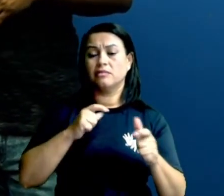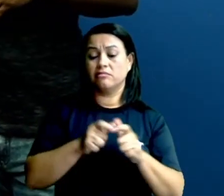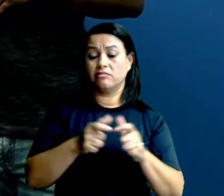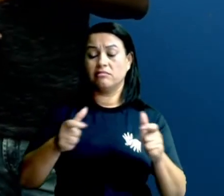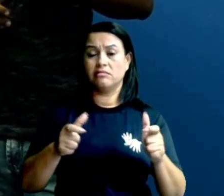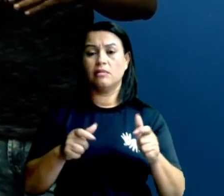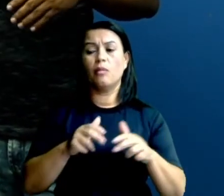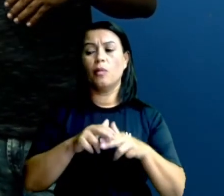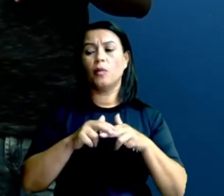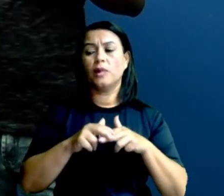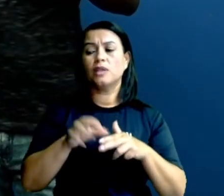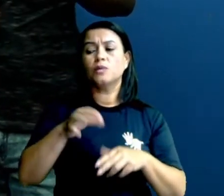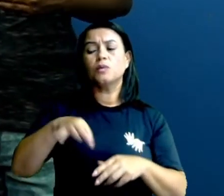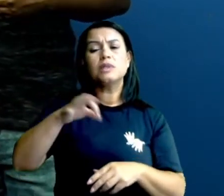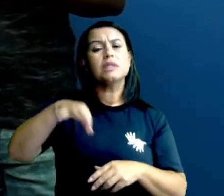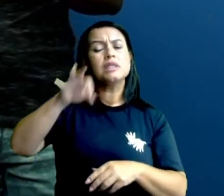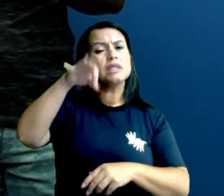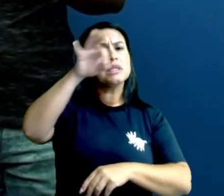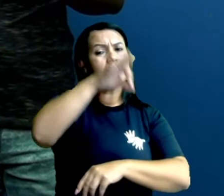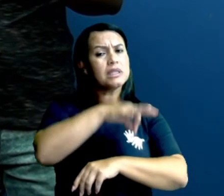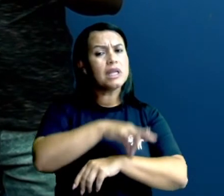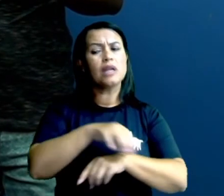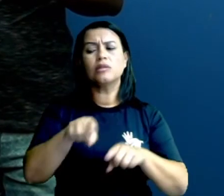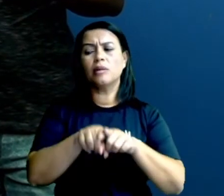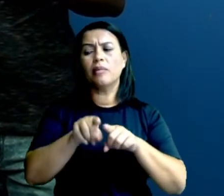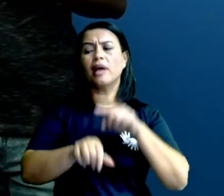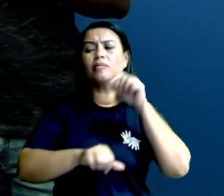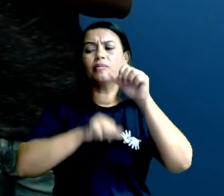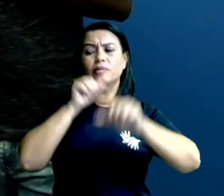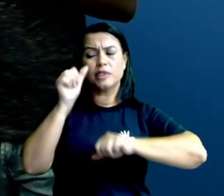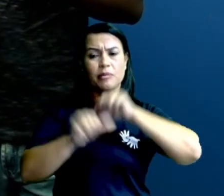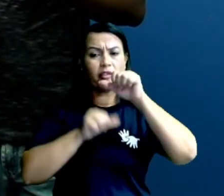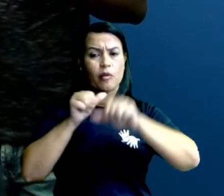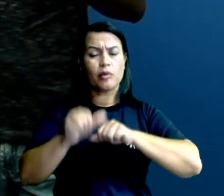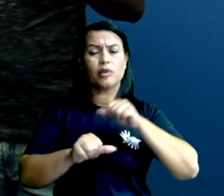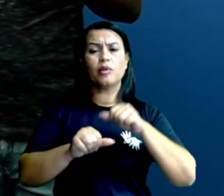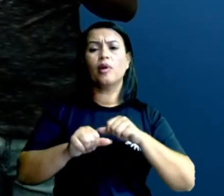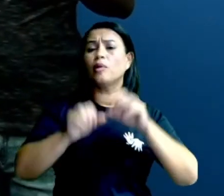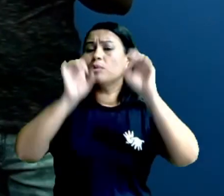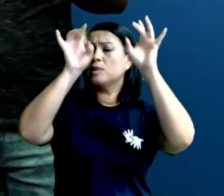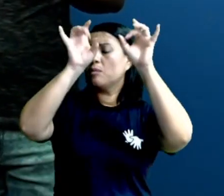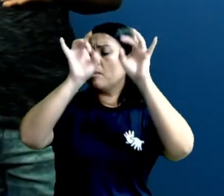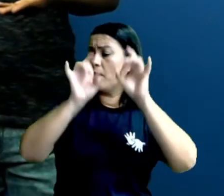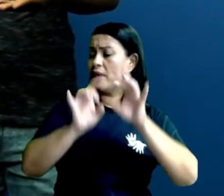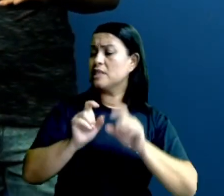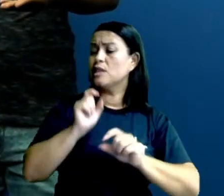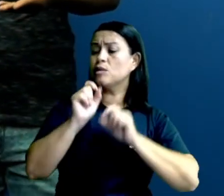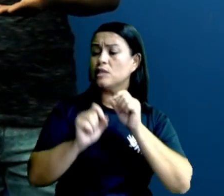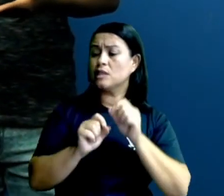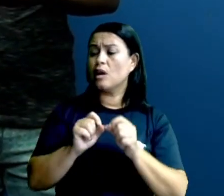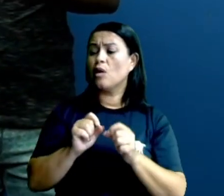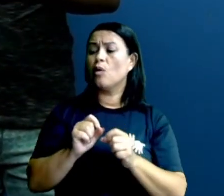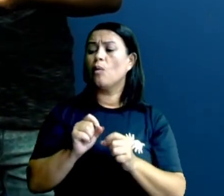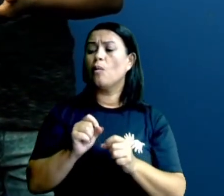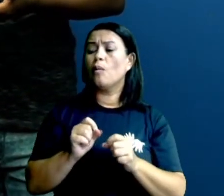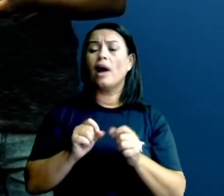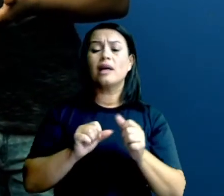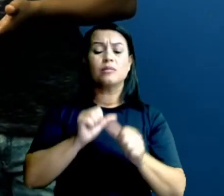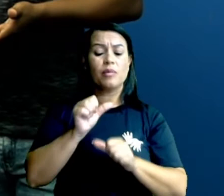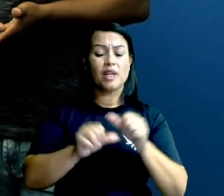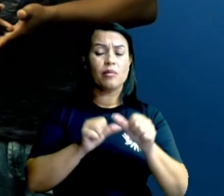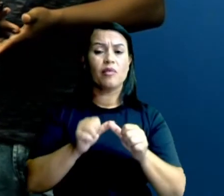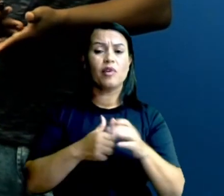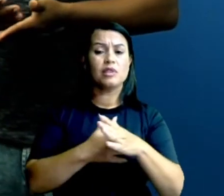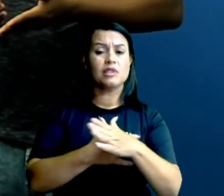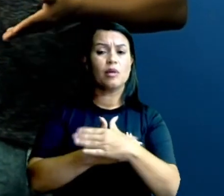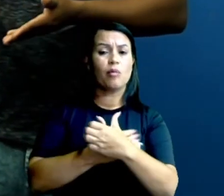Portanto, os insetos faz realização muito à metamorfose. Em especial, a mais comum, mais conhecida, são as metamorfose das